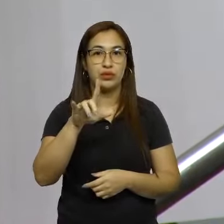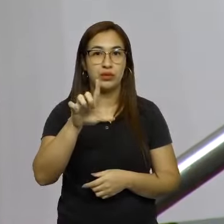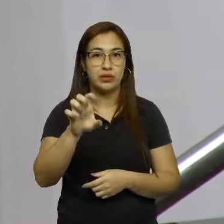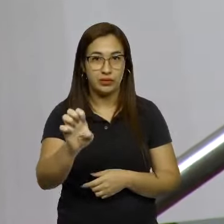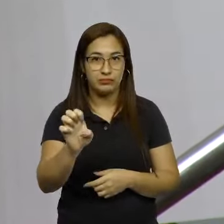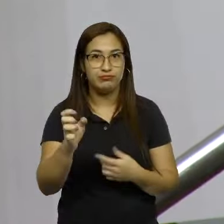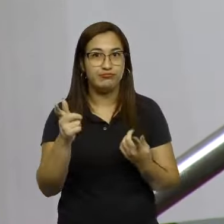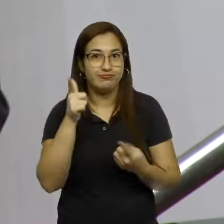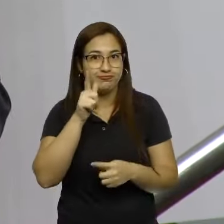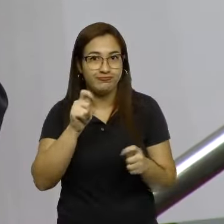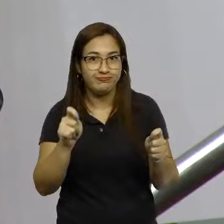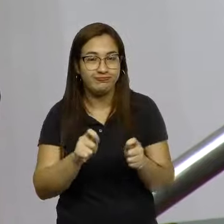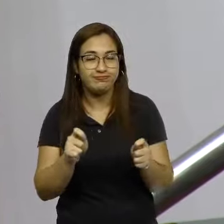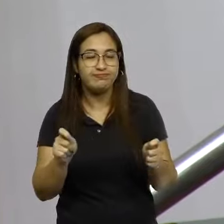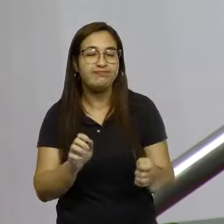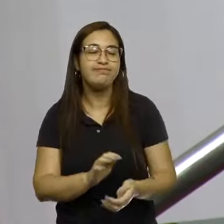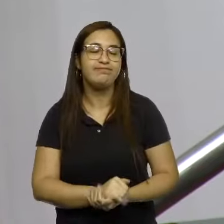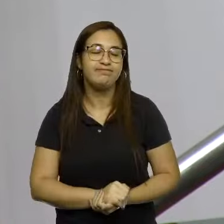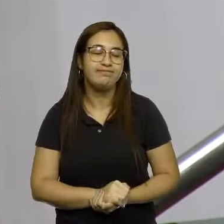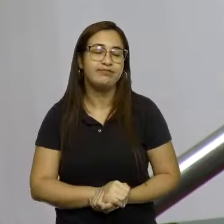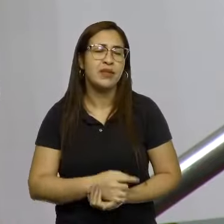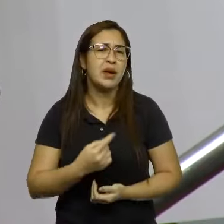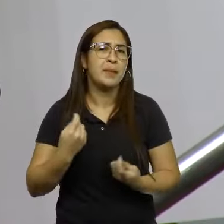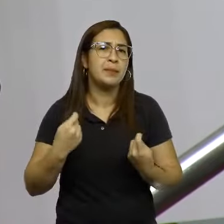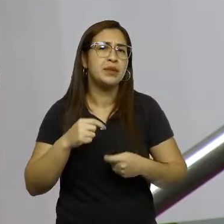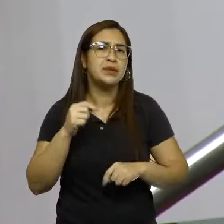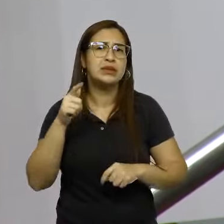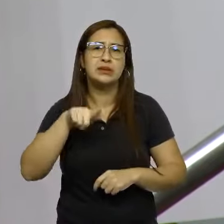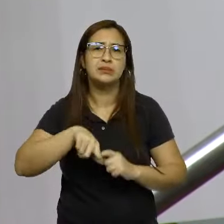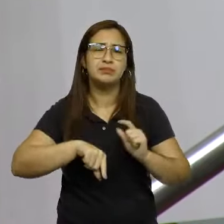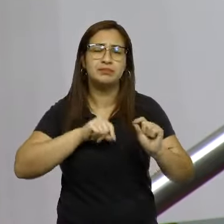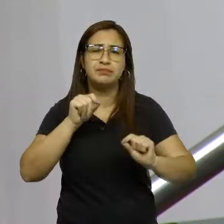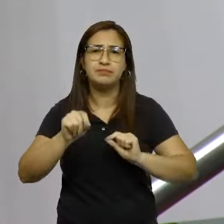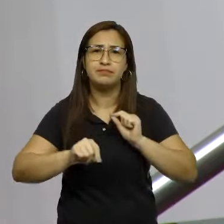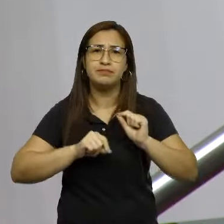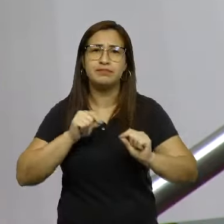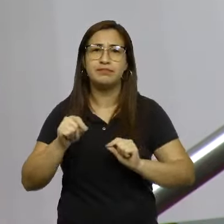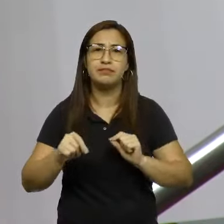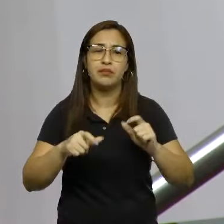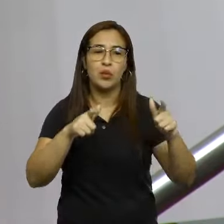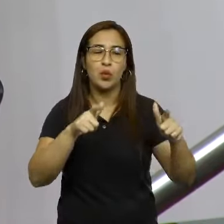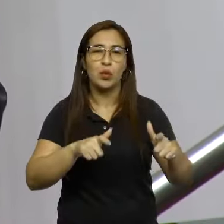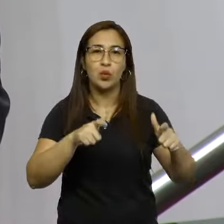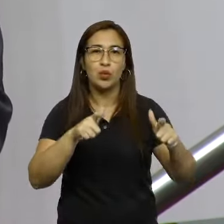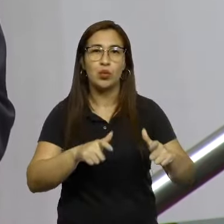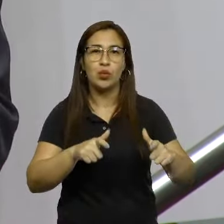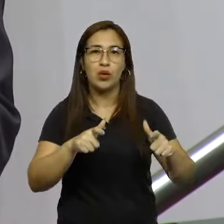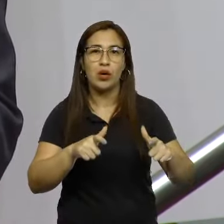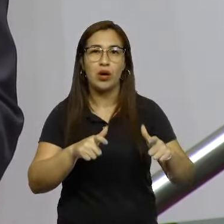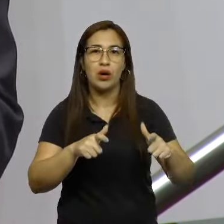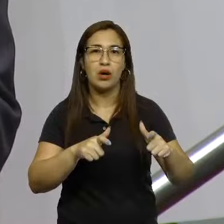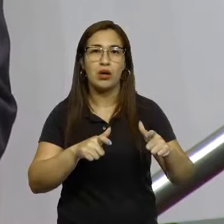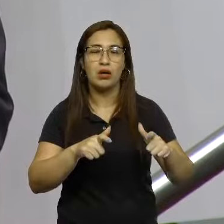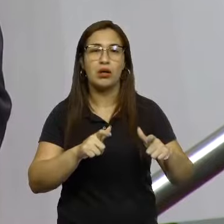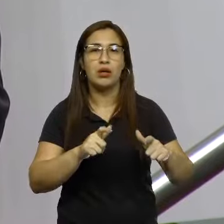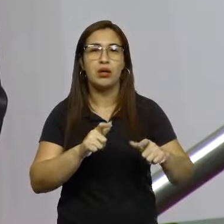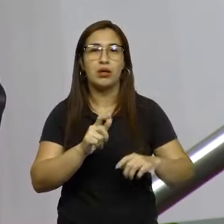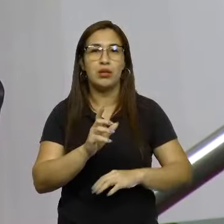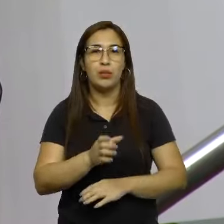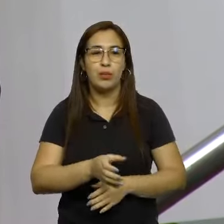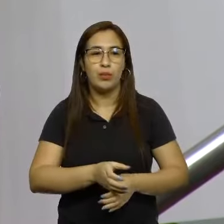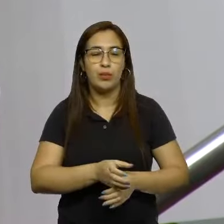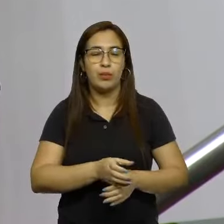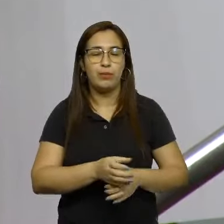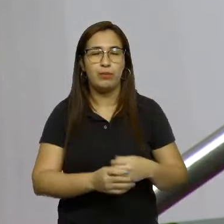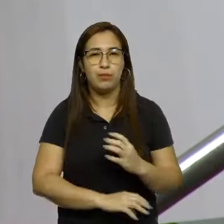Então, o que hoje ainda precisa-se fazer? Essa questão das estações rádio-base, que atendem até 100 mil habitantes,